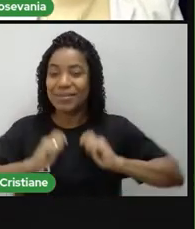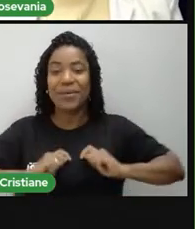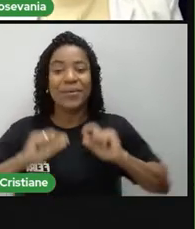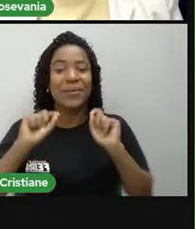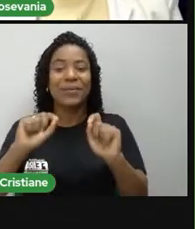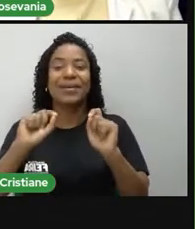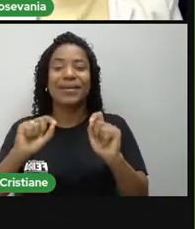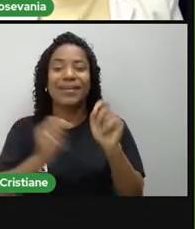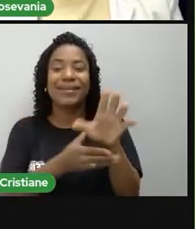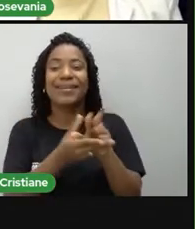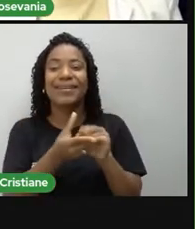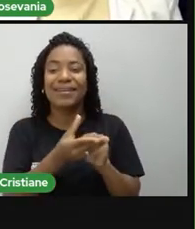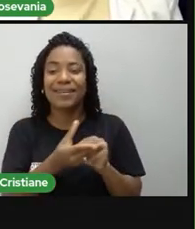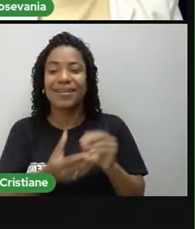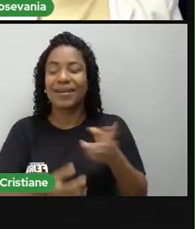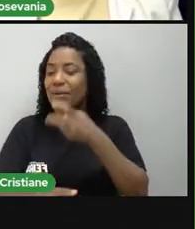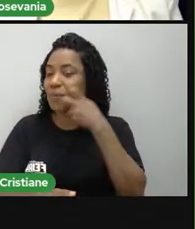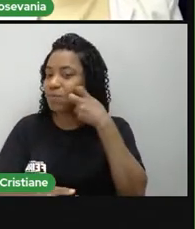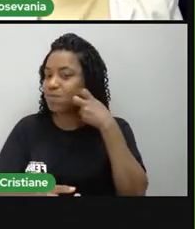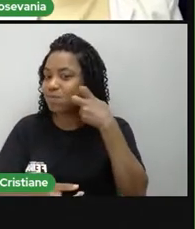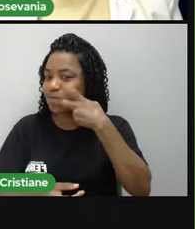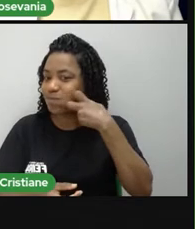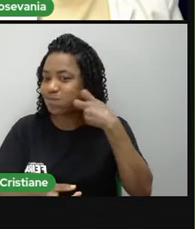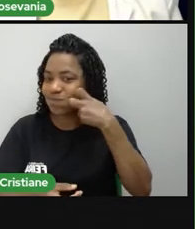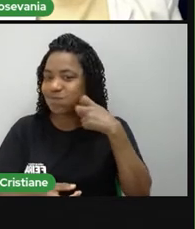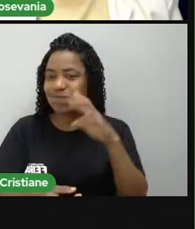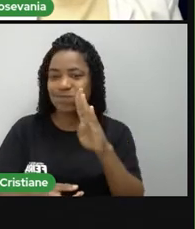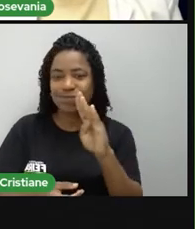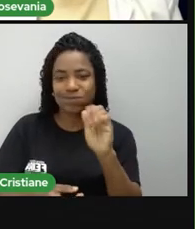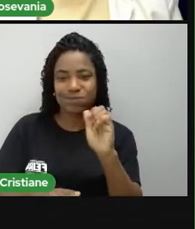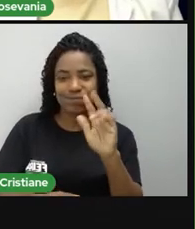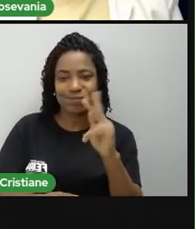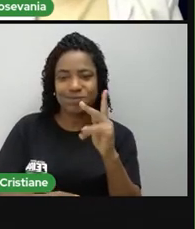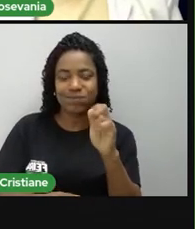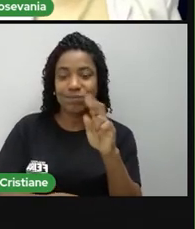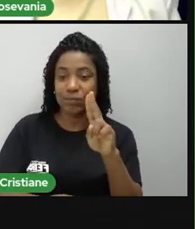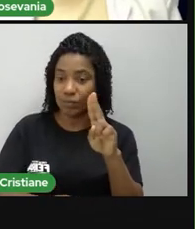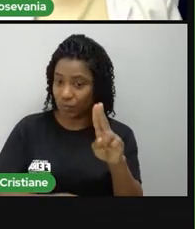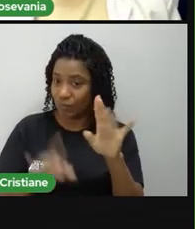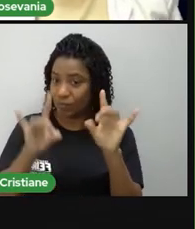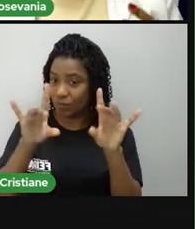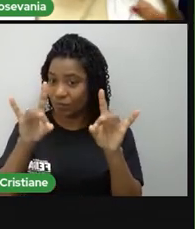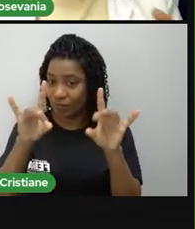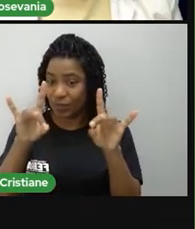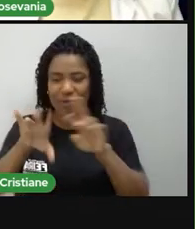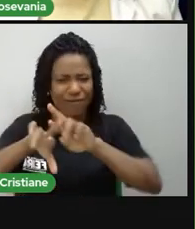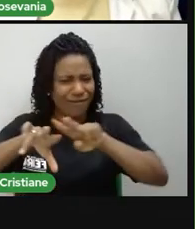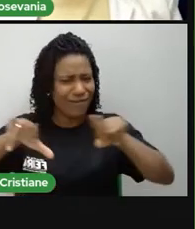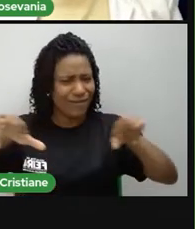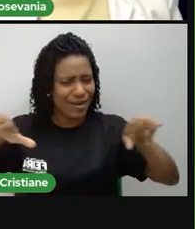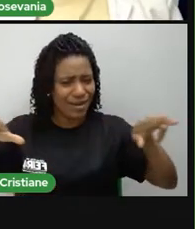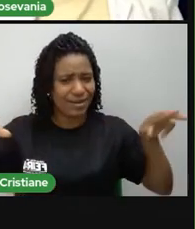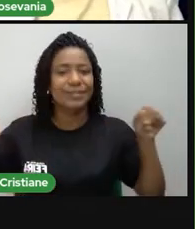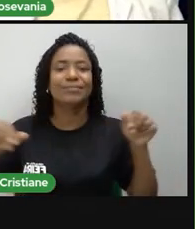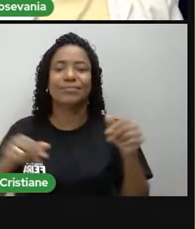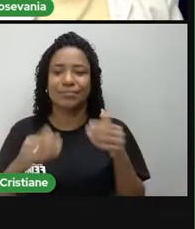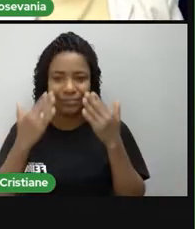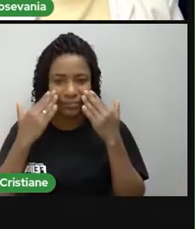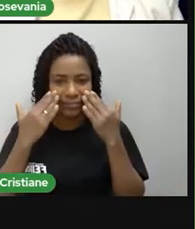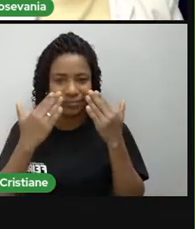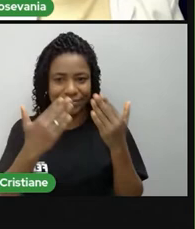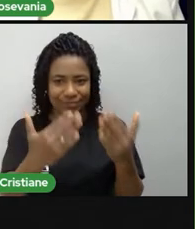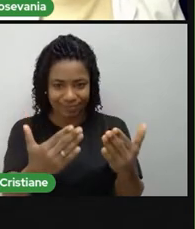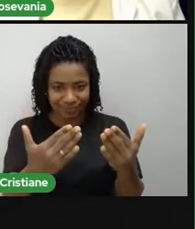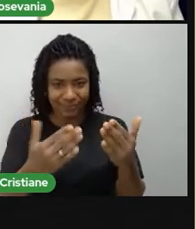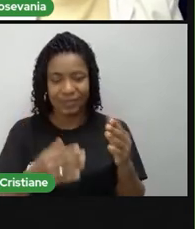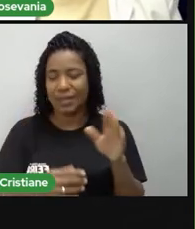mas muitas comidas nós, né, herdamos dos povos europeus, mas pra chamar atenção, assim, logo de cara, é